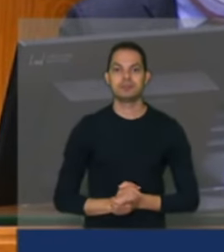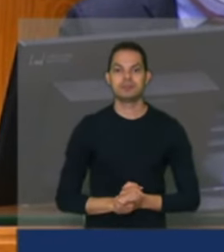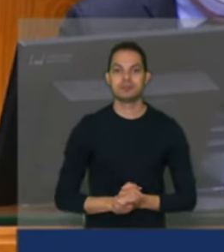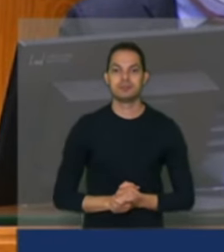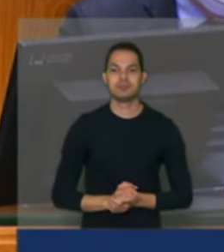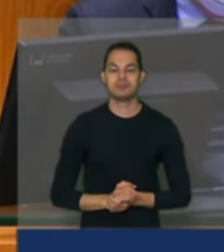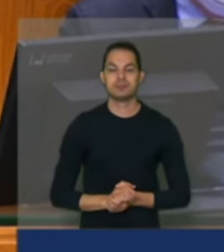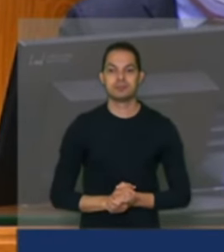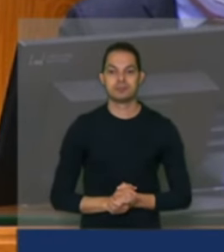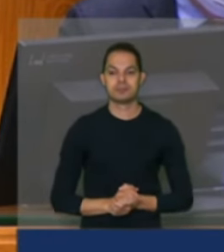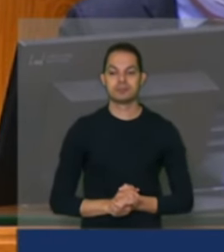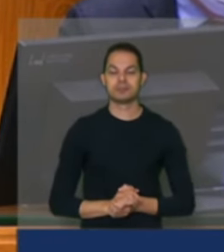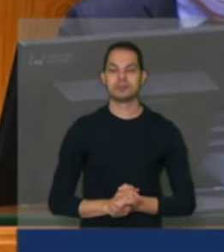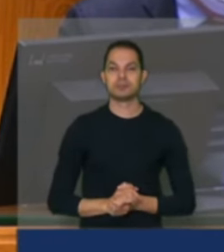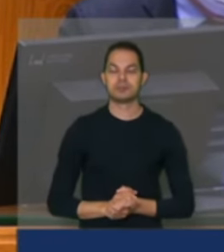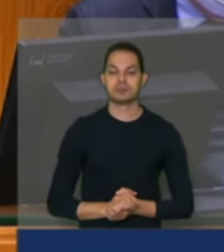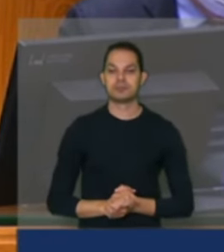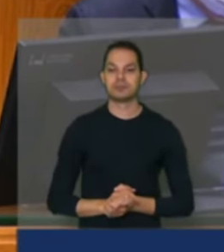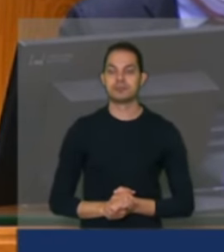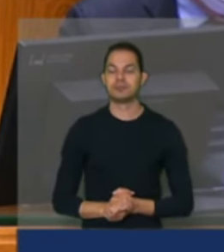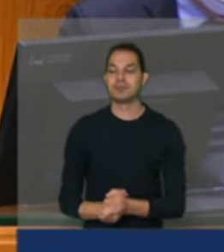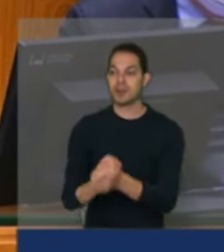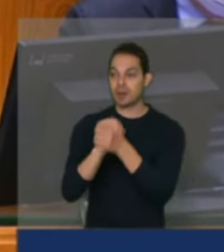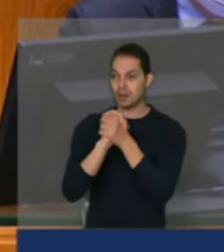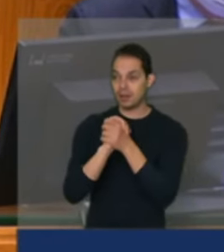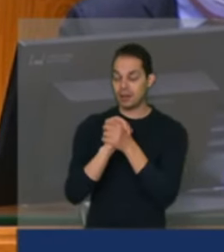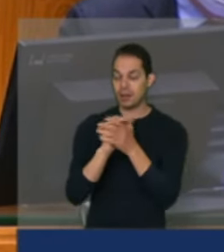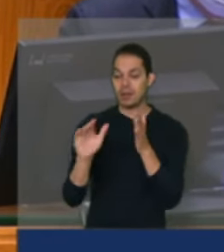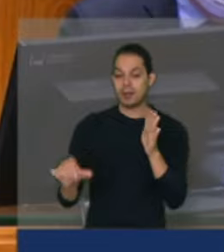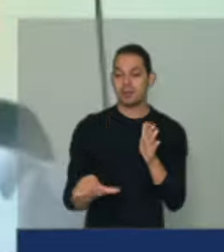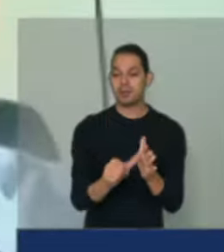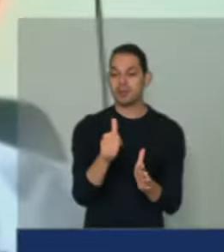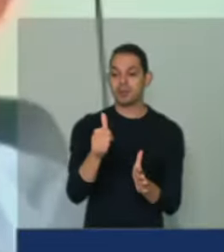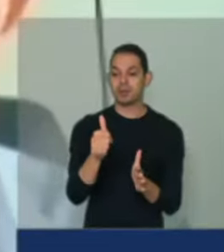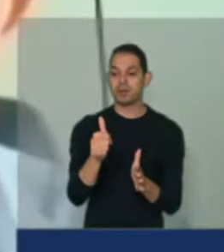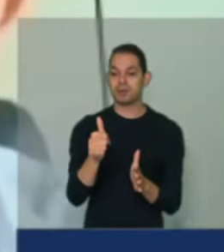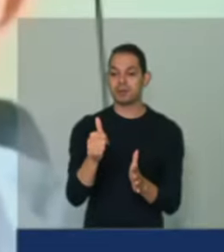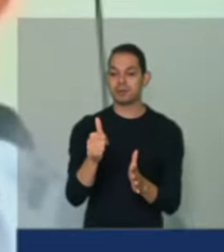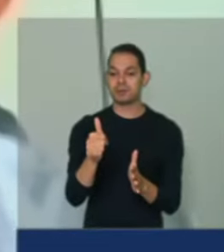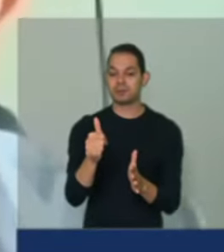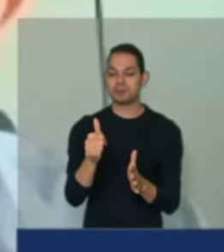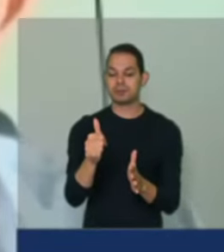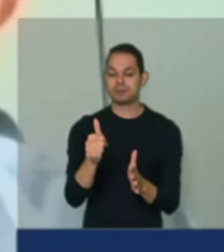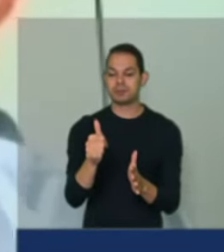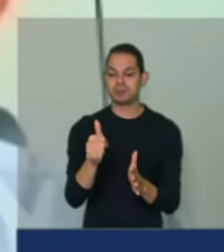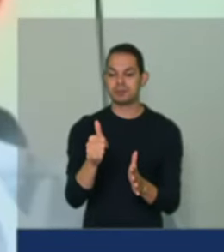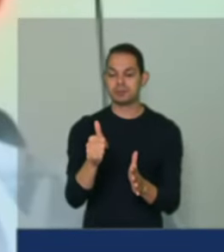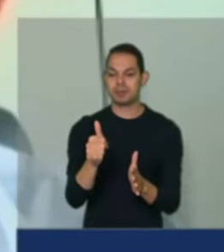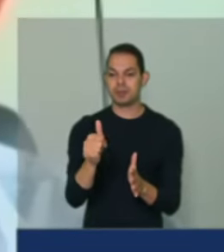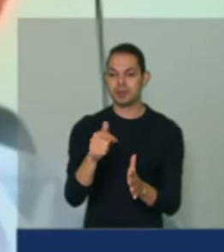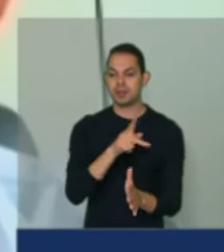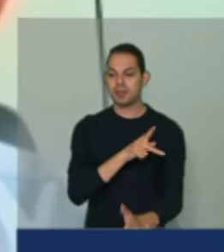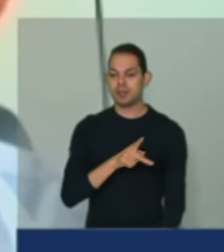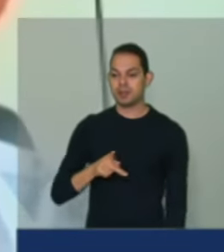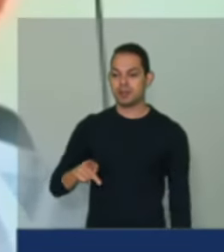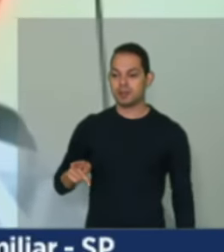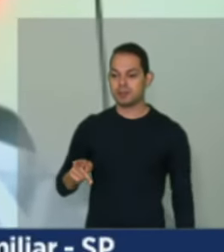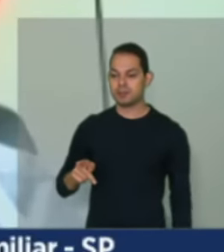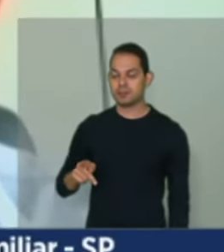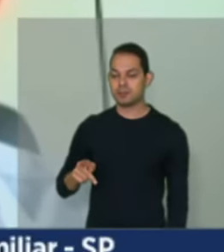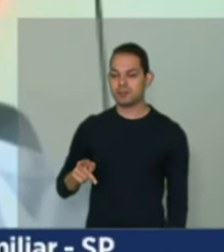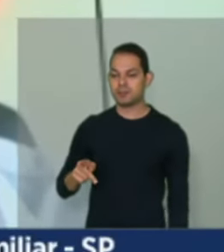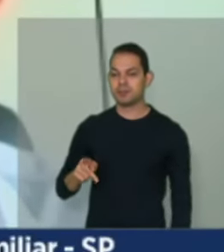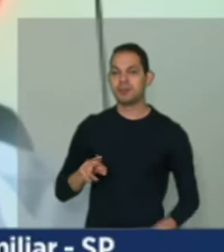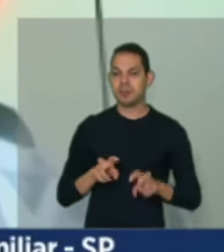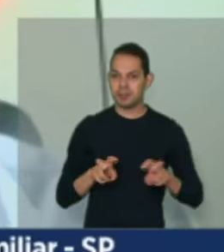Ligue o microfone. quero, em primeiro lugar, complementar o presidente da